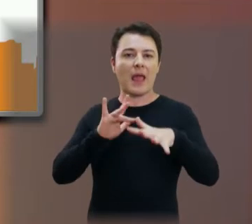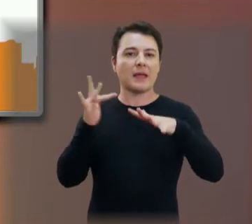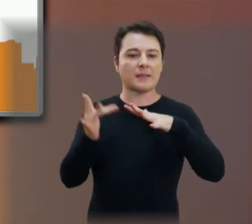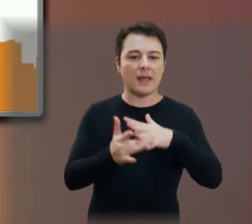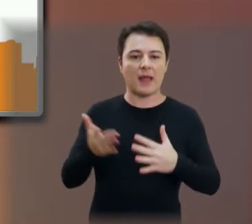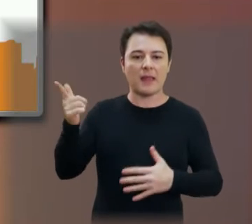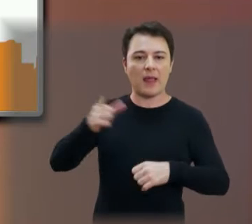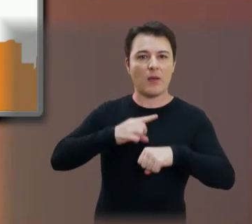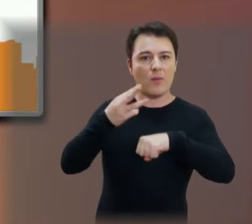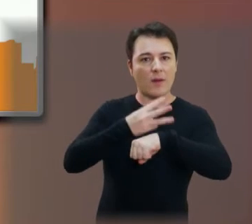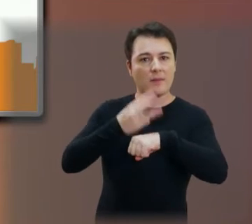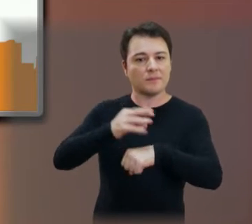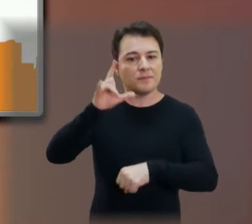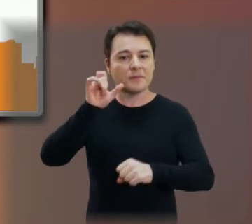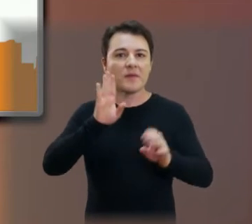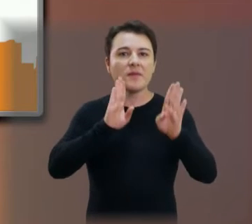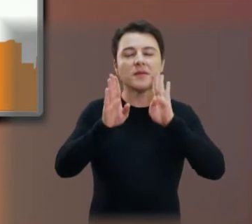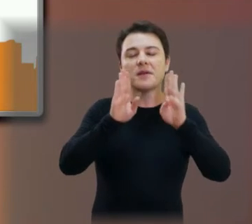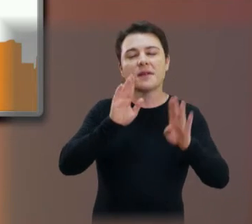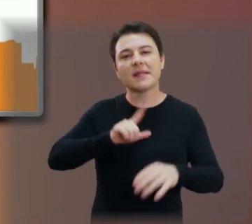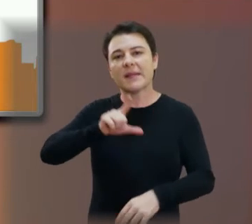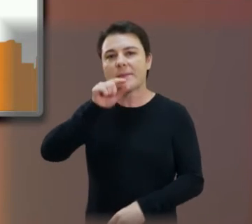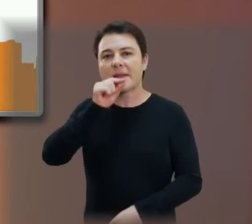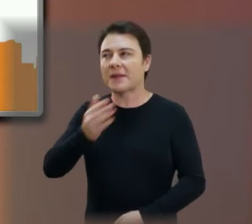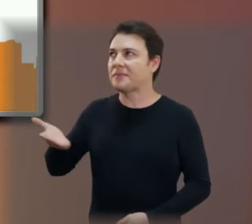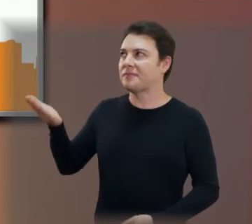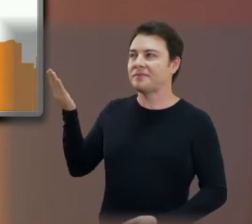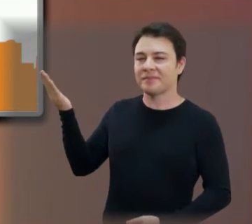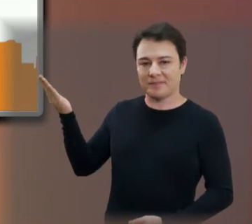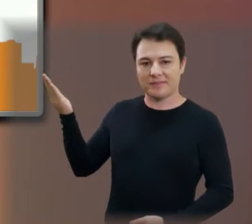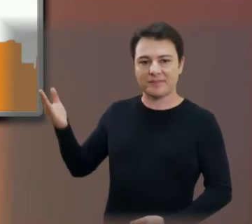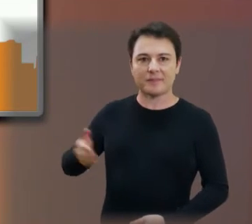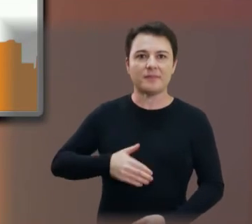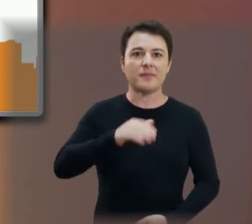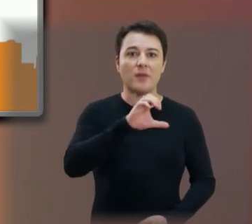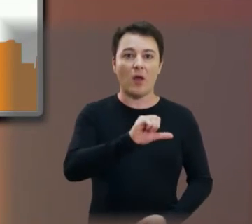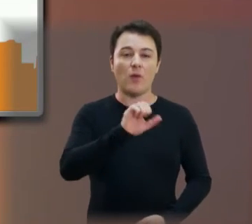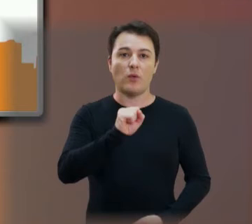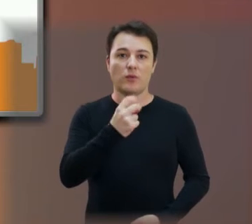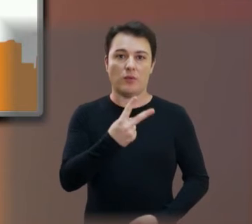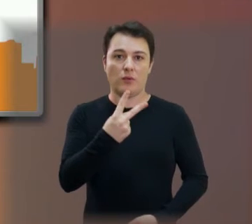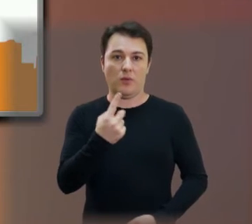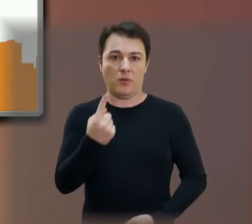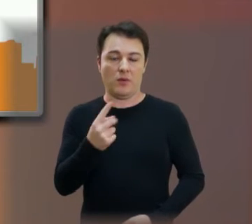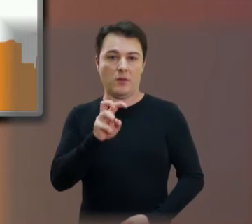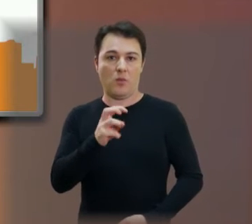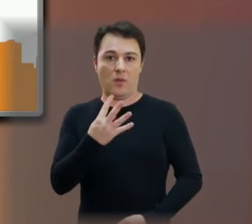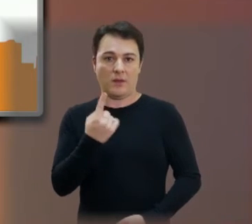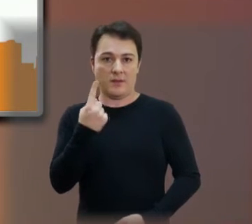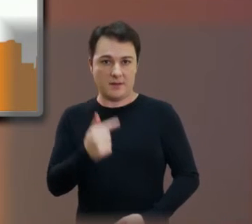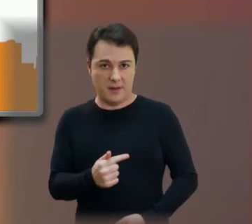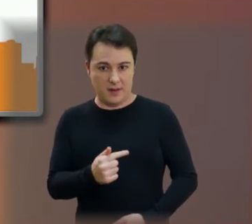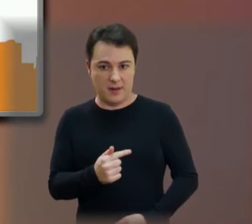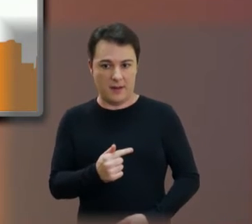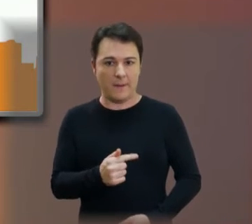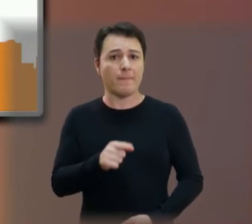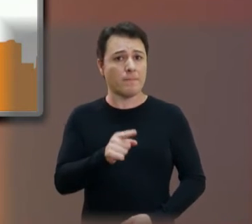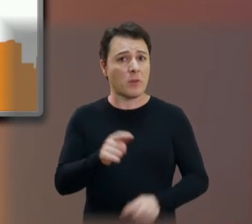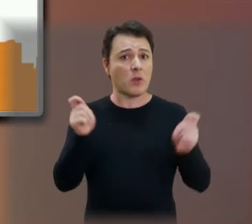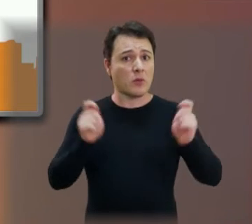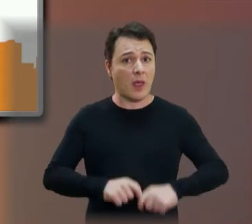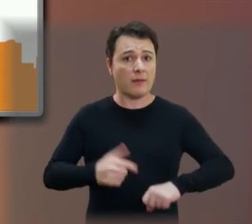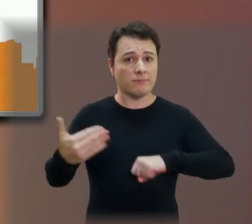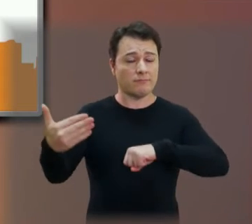WhatsApp, Instagram, Facebook e Twitter, WhatsApp, 982215417, vocês conseguem